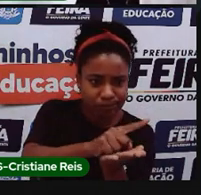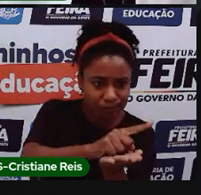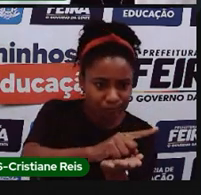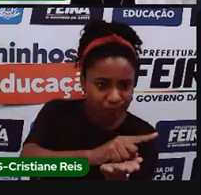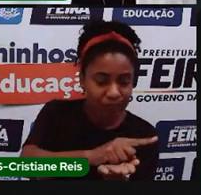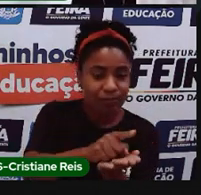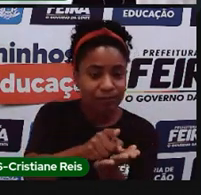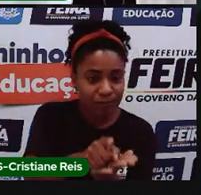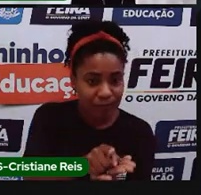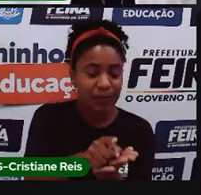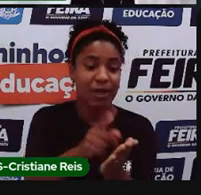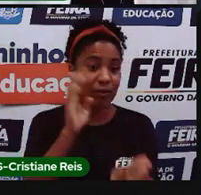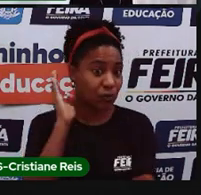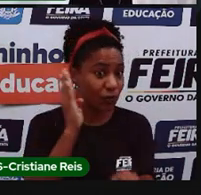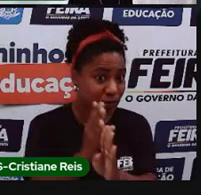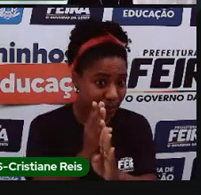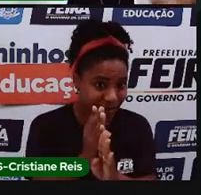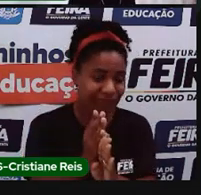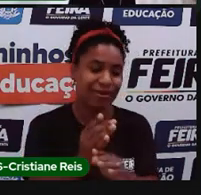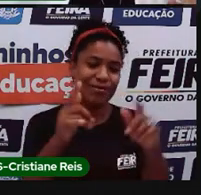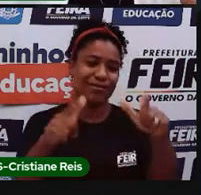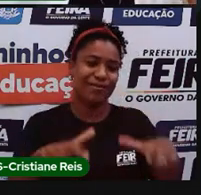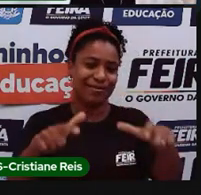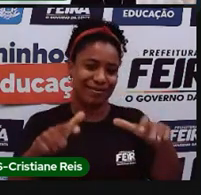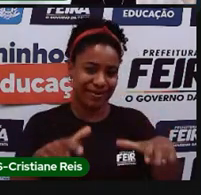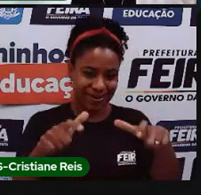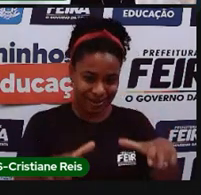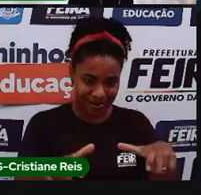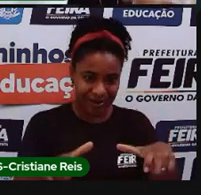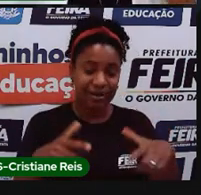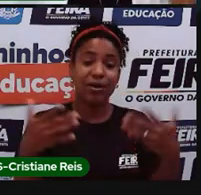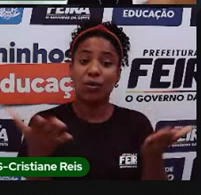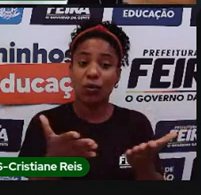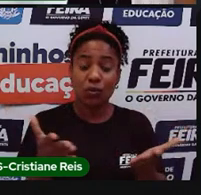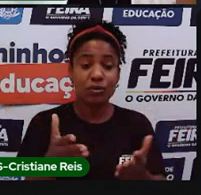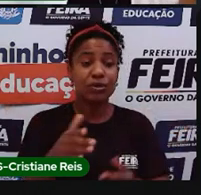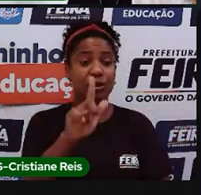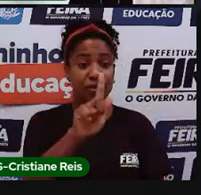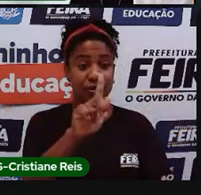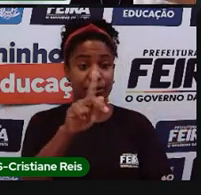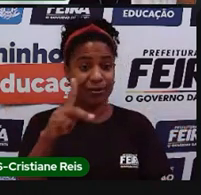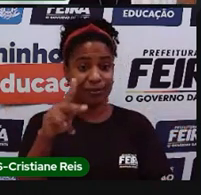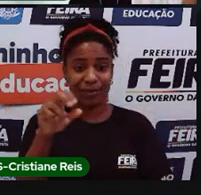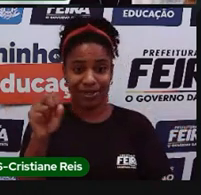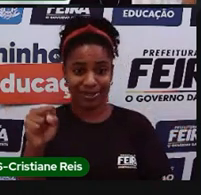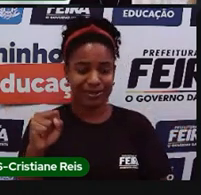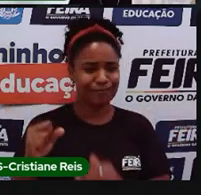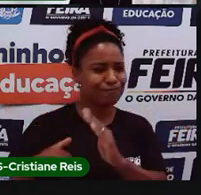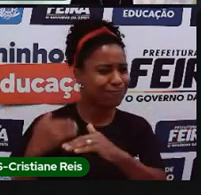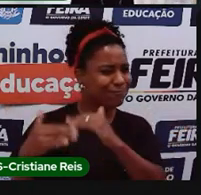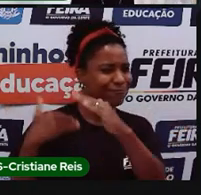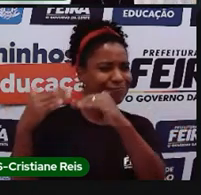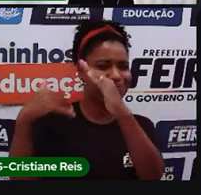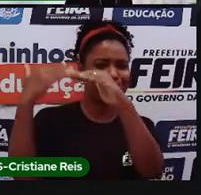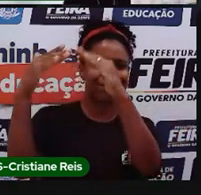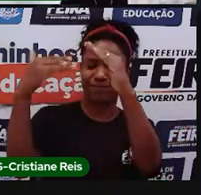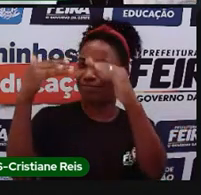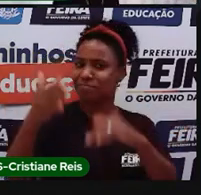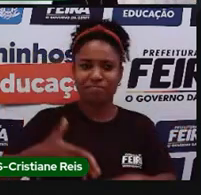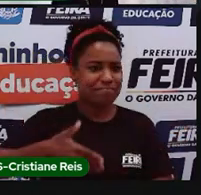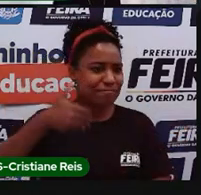leitura, tem aqueles dados e pegava. Ele continua, basicamente, com essa função, mas agora ele evoluiu muito, agregando uma série de outras